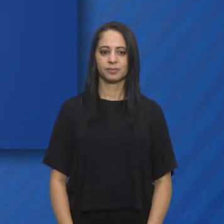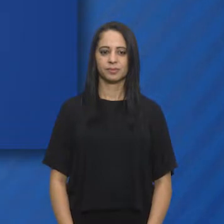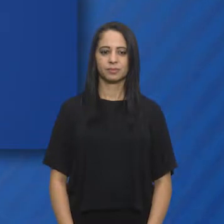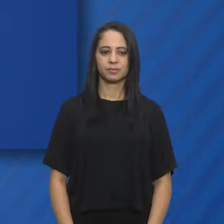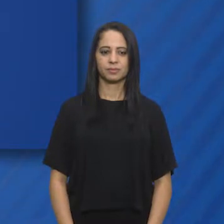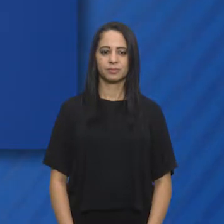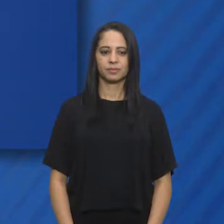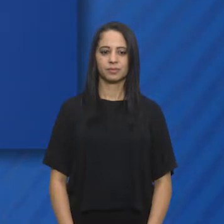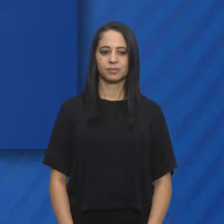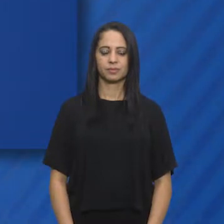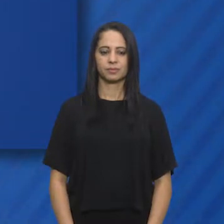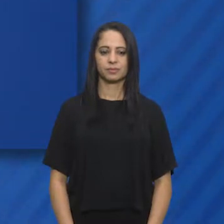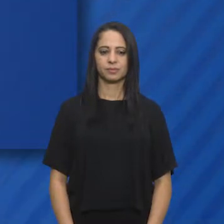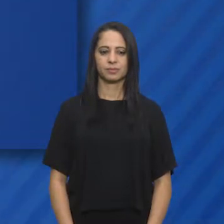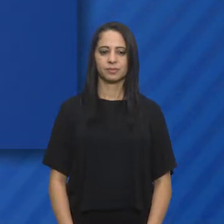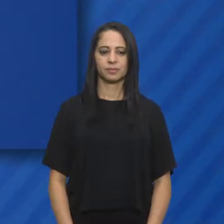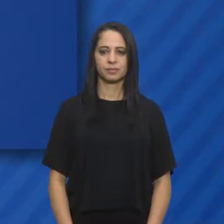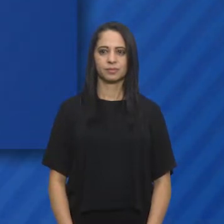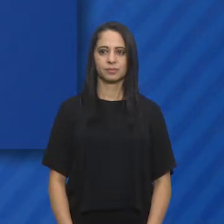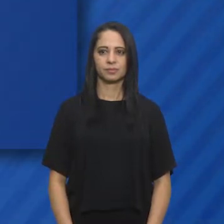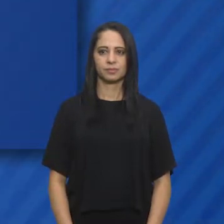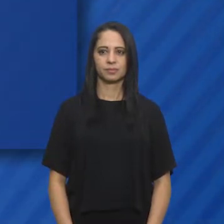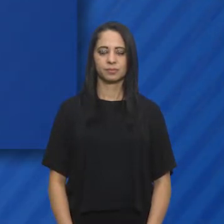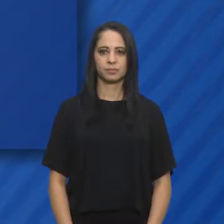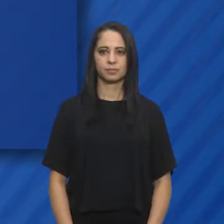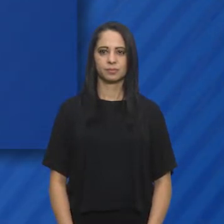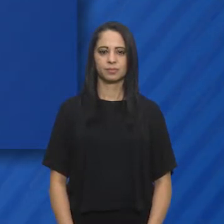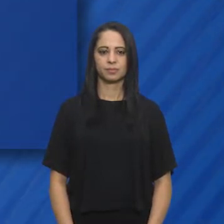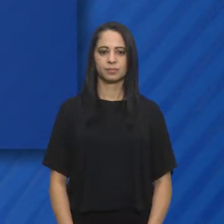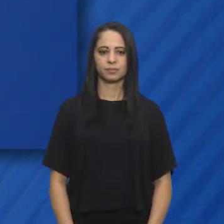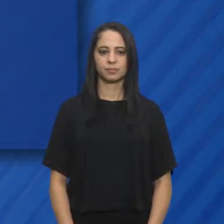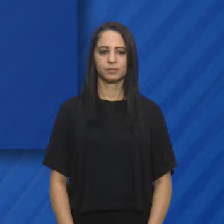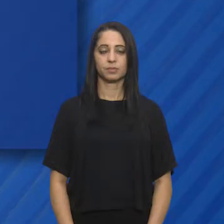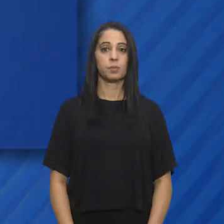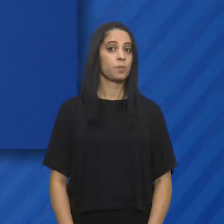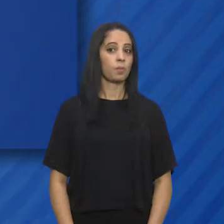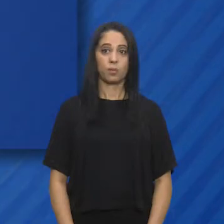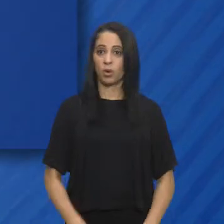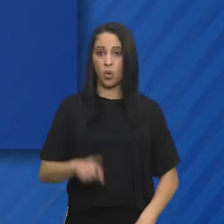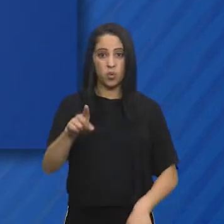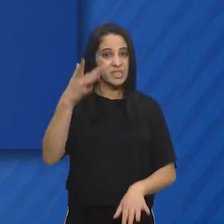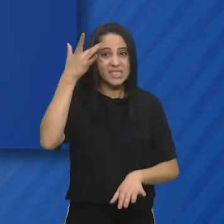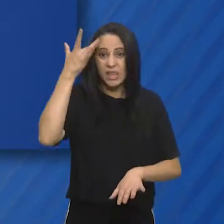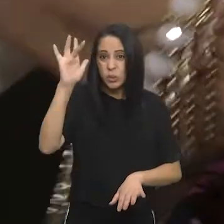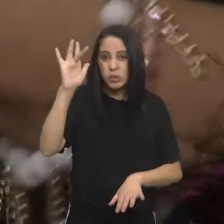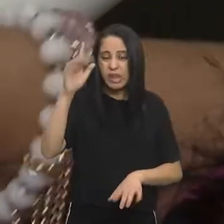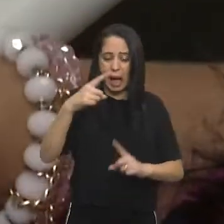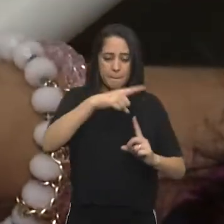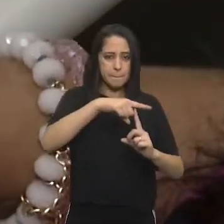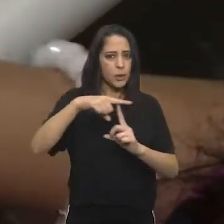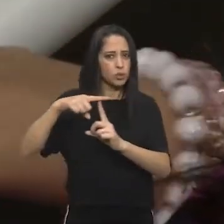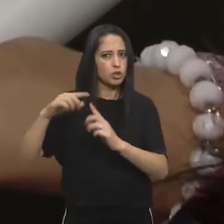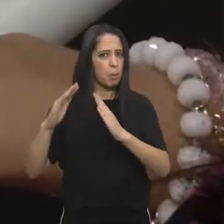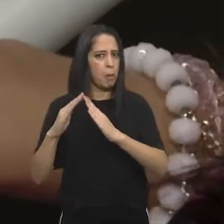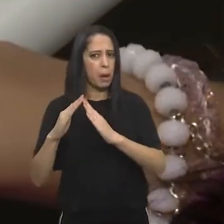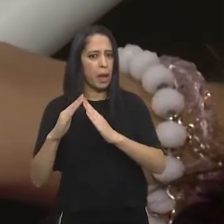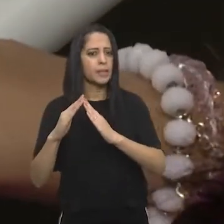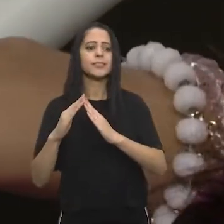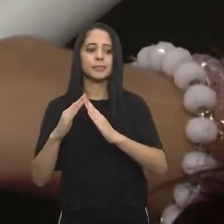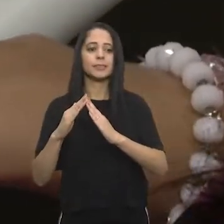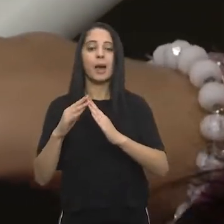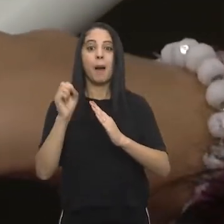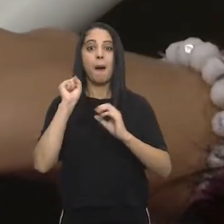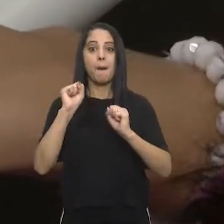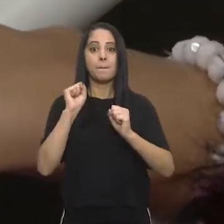aposentados e pensionistas Que precisam ainda ter renda de até dois salários mínimos Se você não sabe qual é o